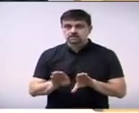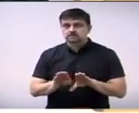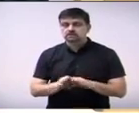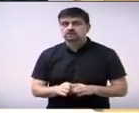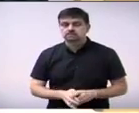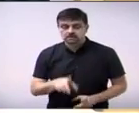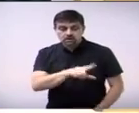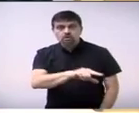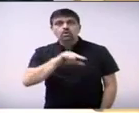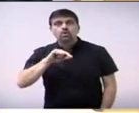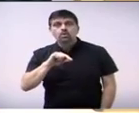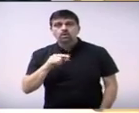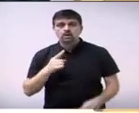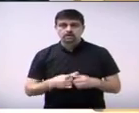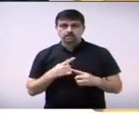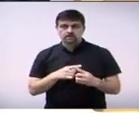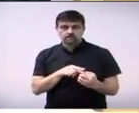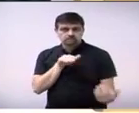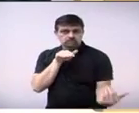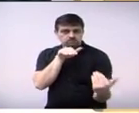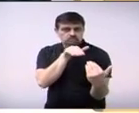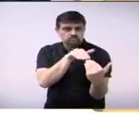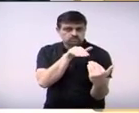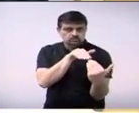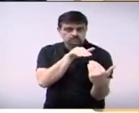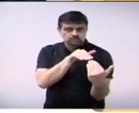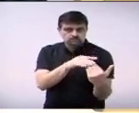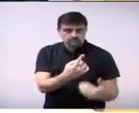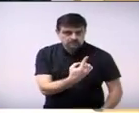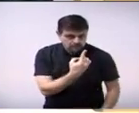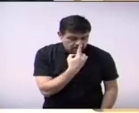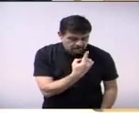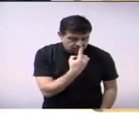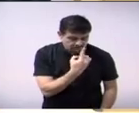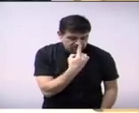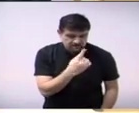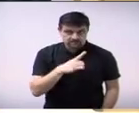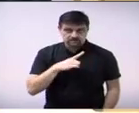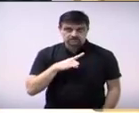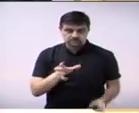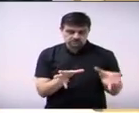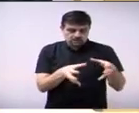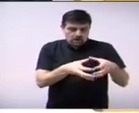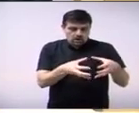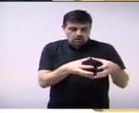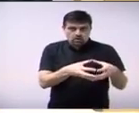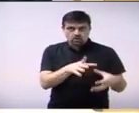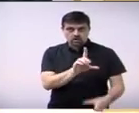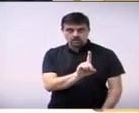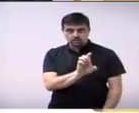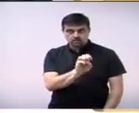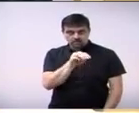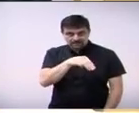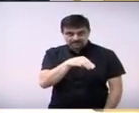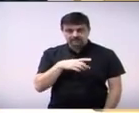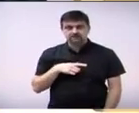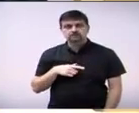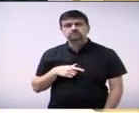porque eu já tinha alguma raiz com o DEM, nós, na eleição de